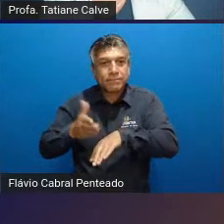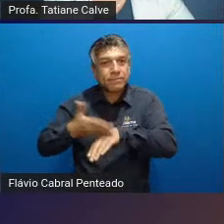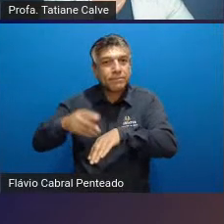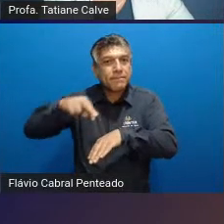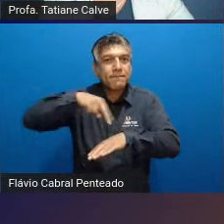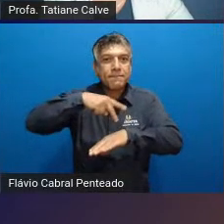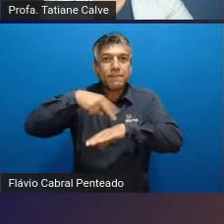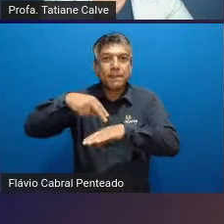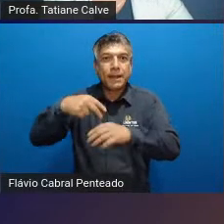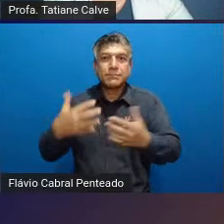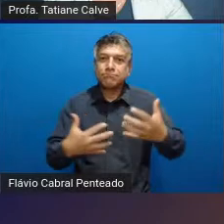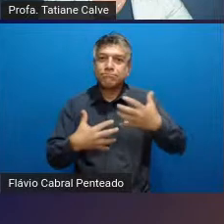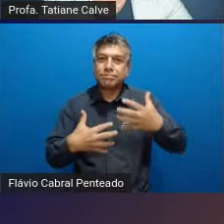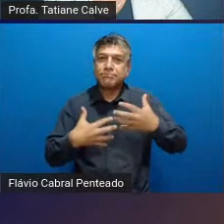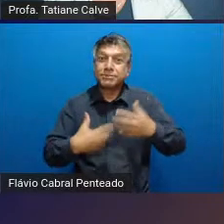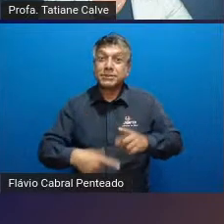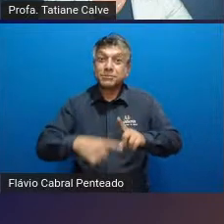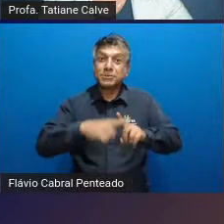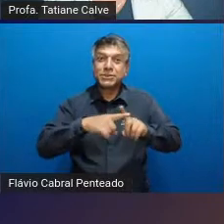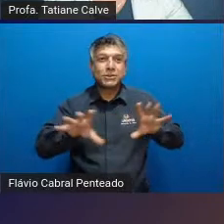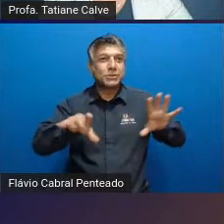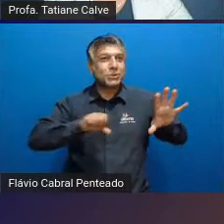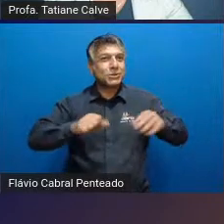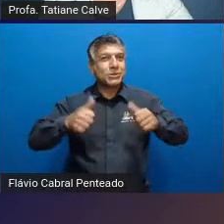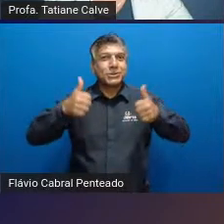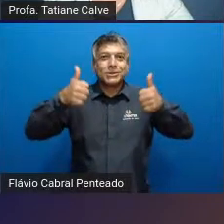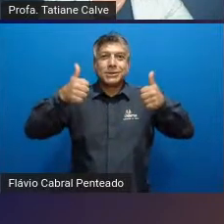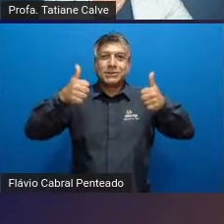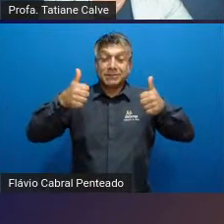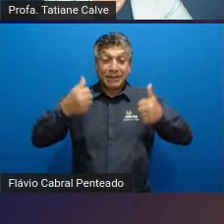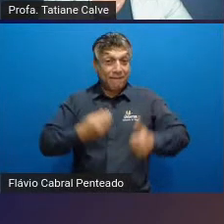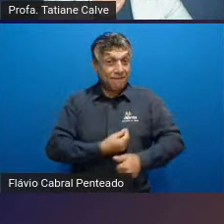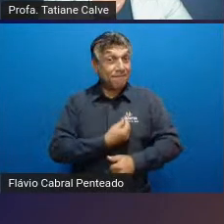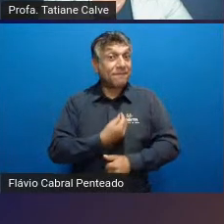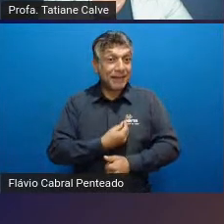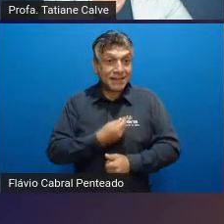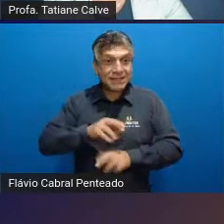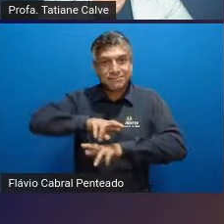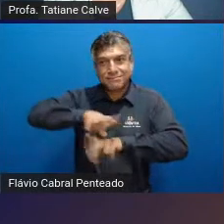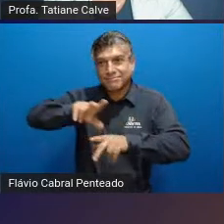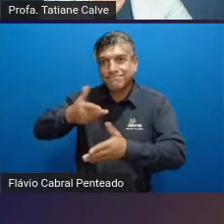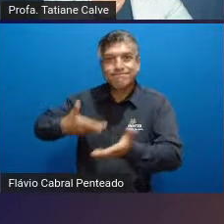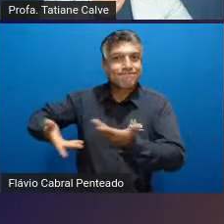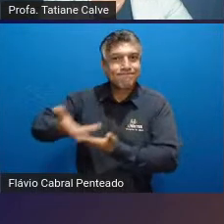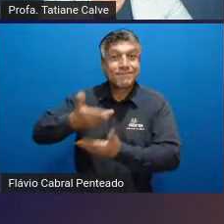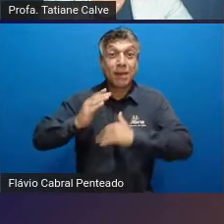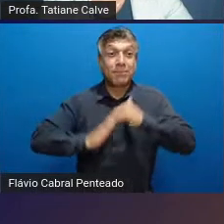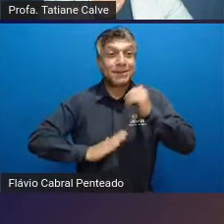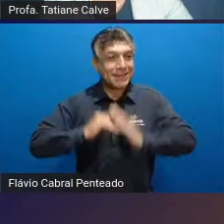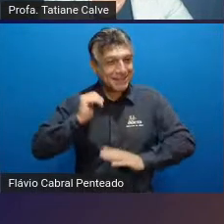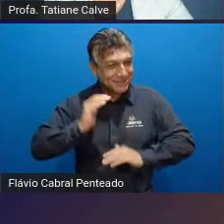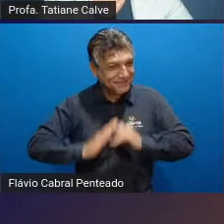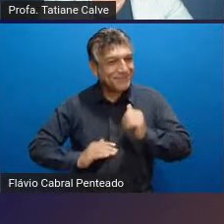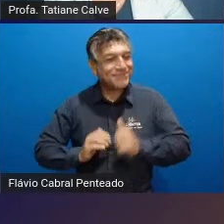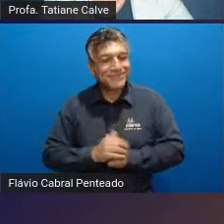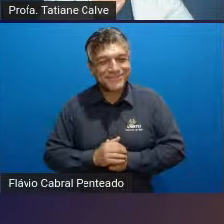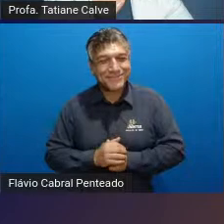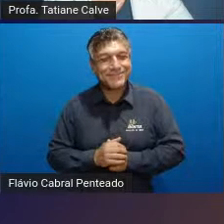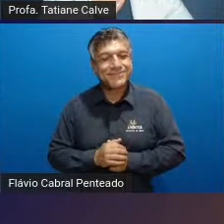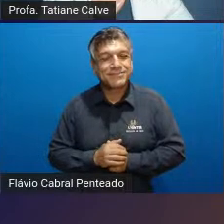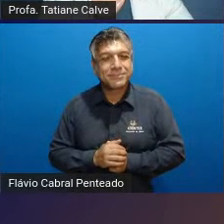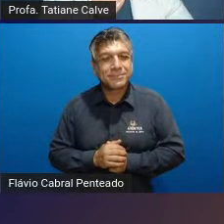benefícios e diversas vivências de diferentes habilidades motoras nas crianças